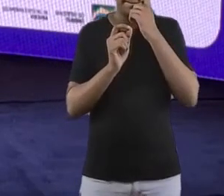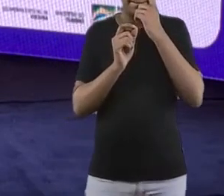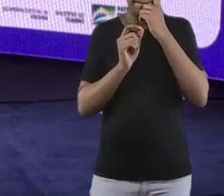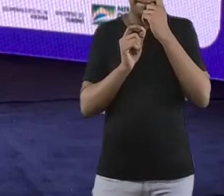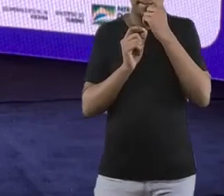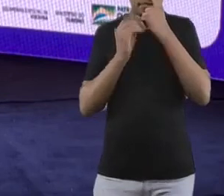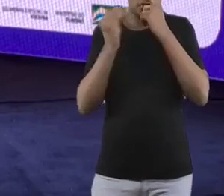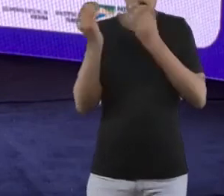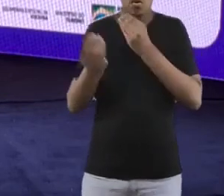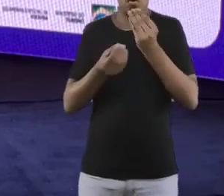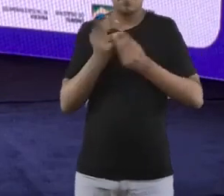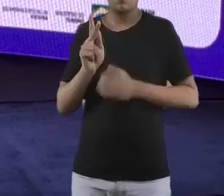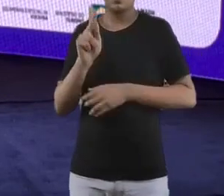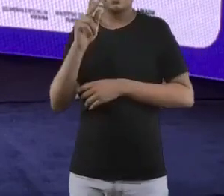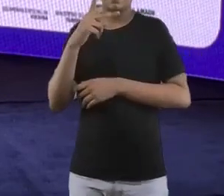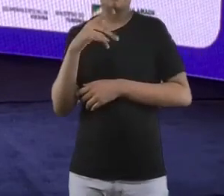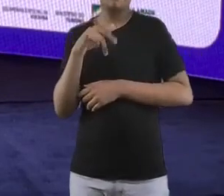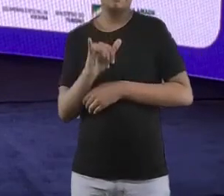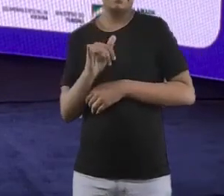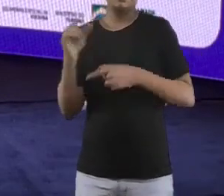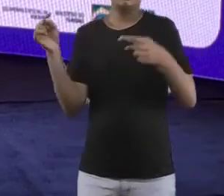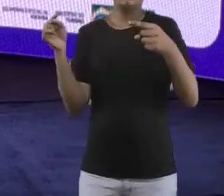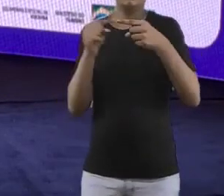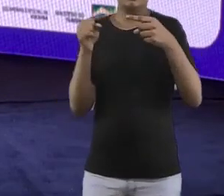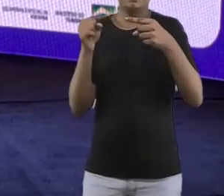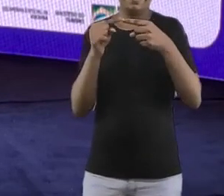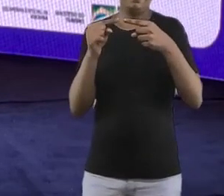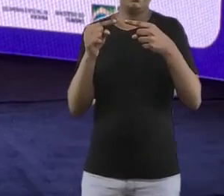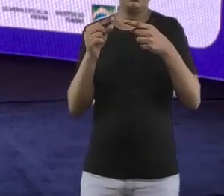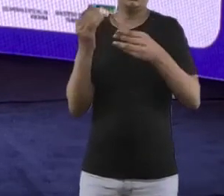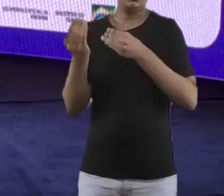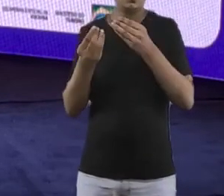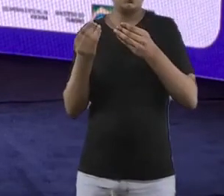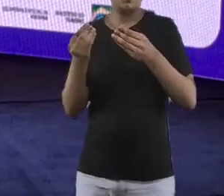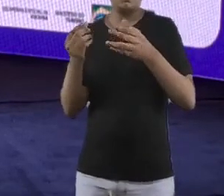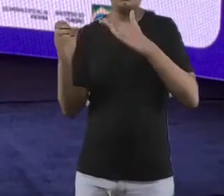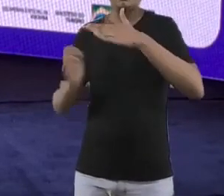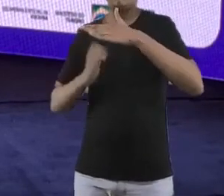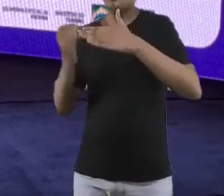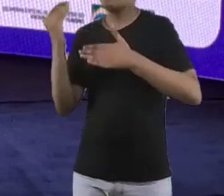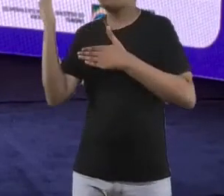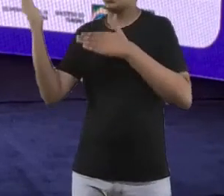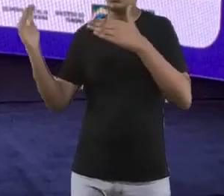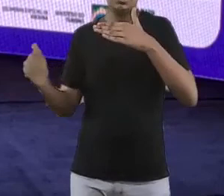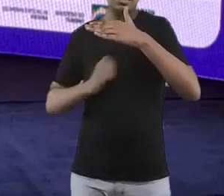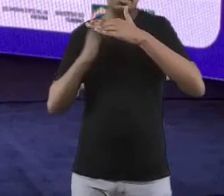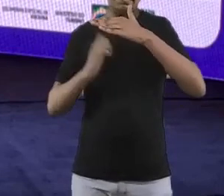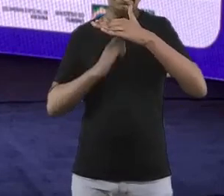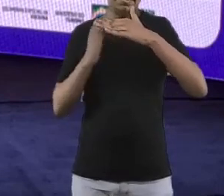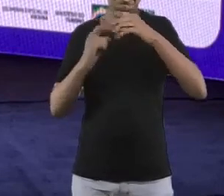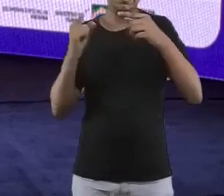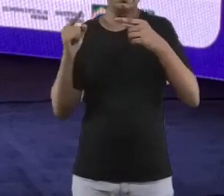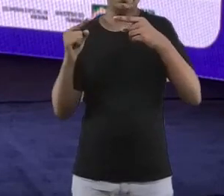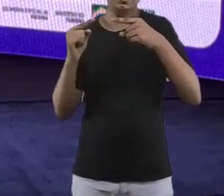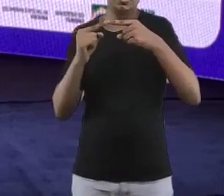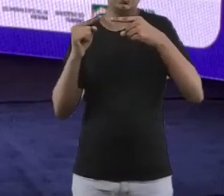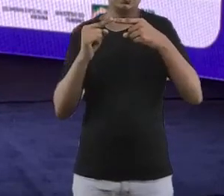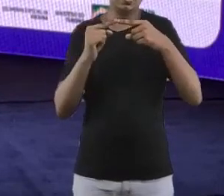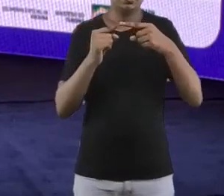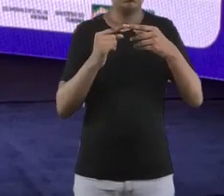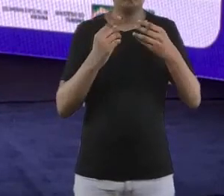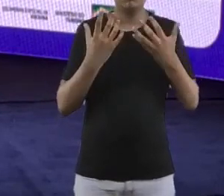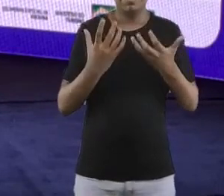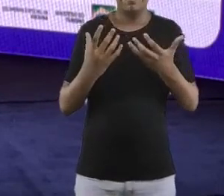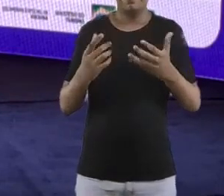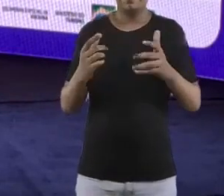impacto junto com os KPIs geral da Ambev, né? Eu acho que, imagino, deve ser um desafio e um processo que está em constante aprendizado. Porém, eu também queria deixar aberto se vocês querem deixar alguma mensagem